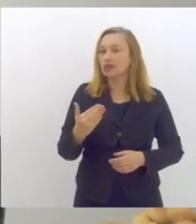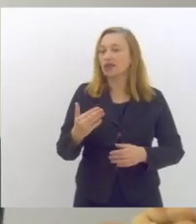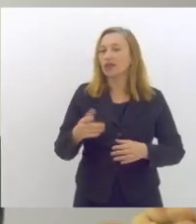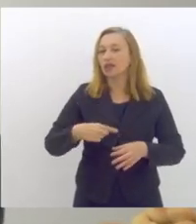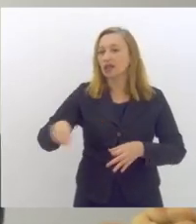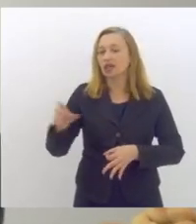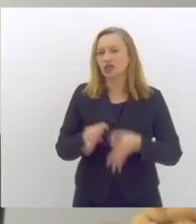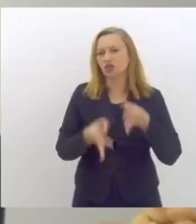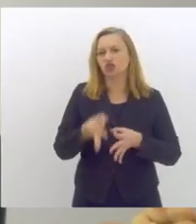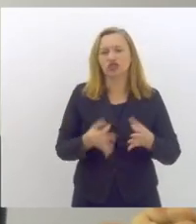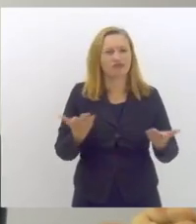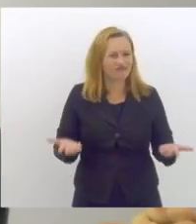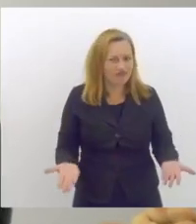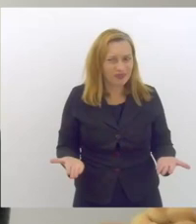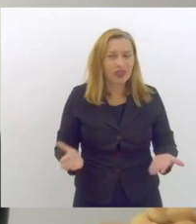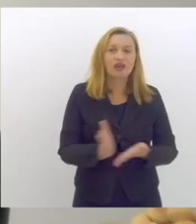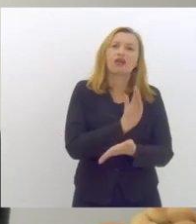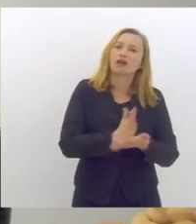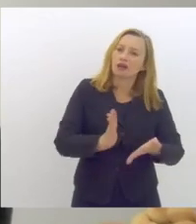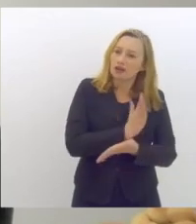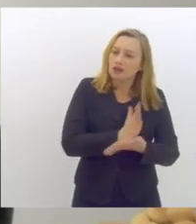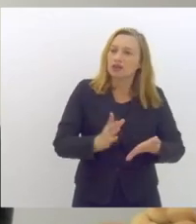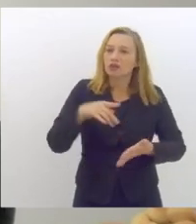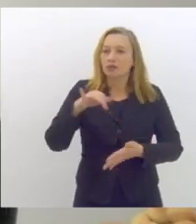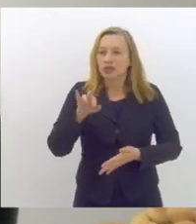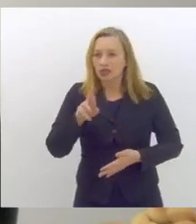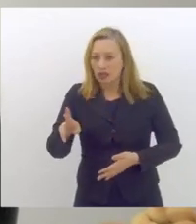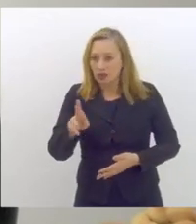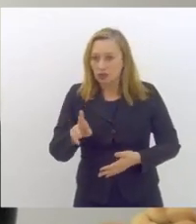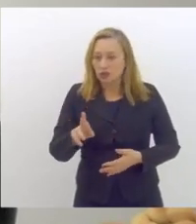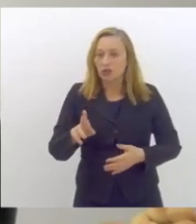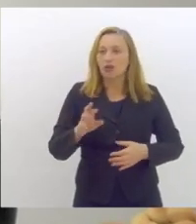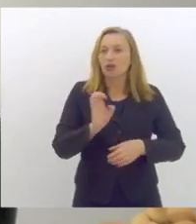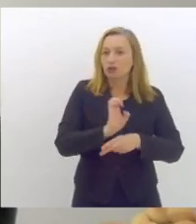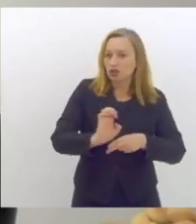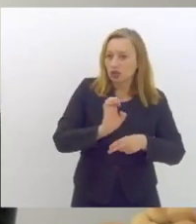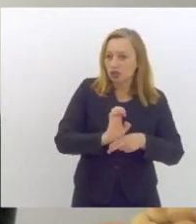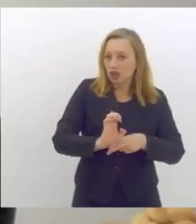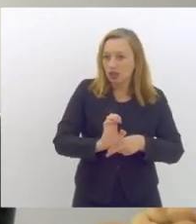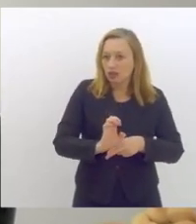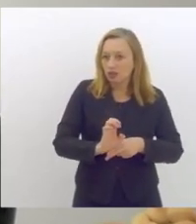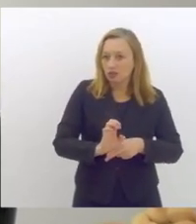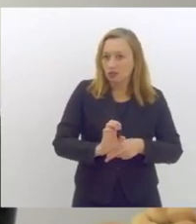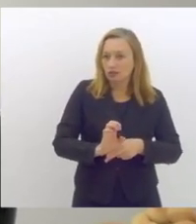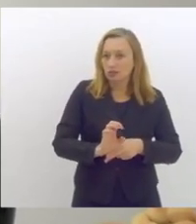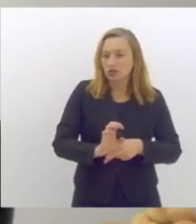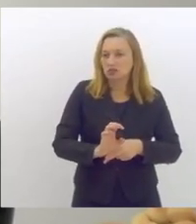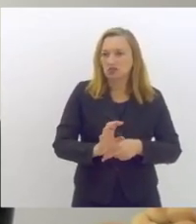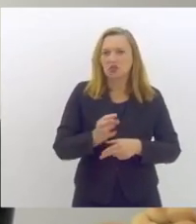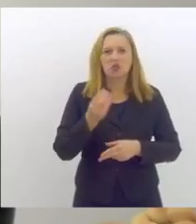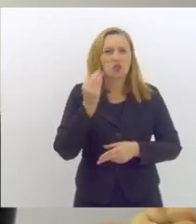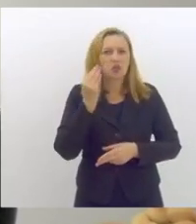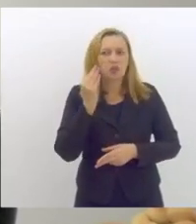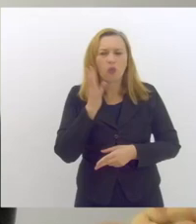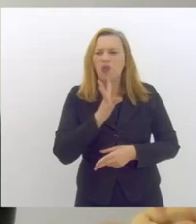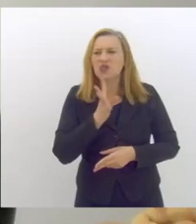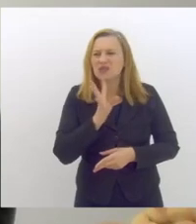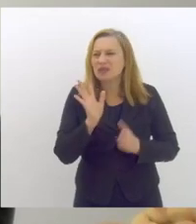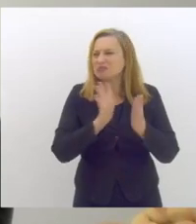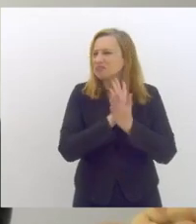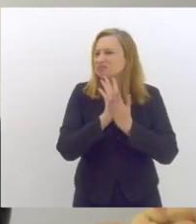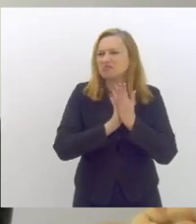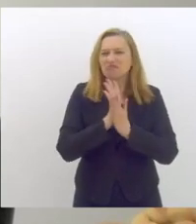justiça e muitas das vezes o mediador vem um estagiário que não tem condições nenhuma